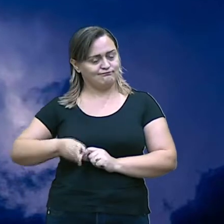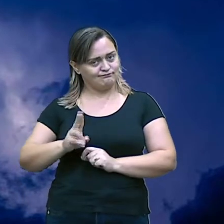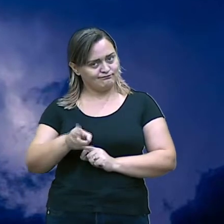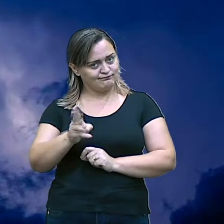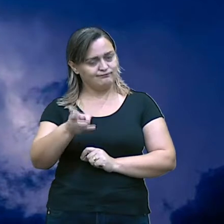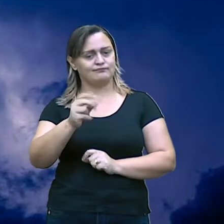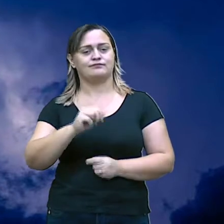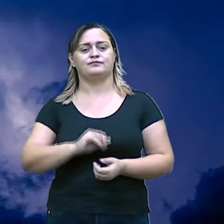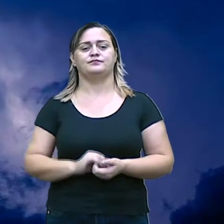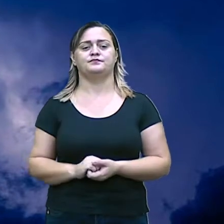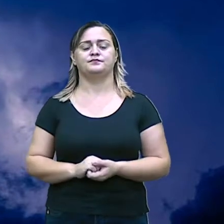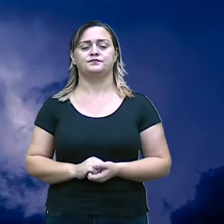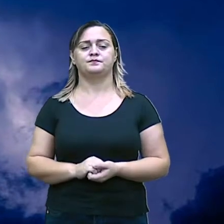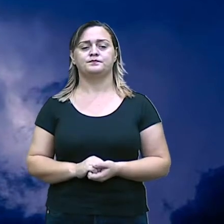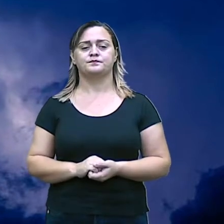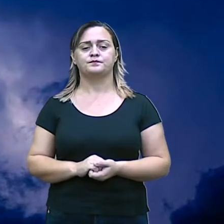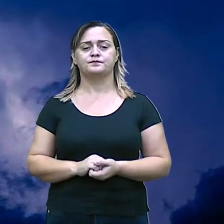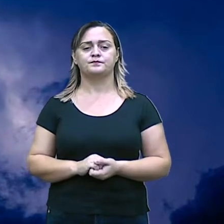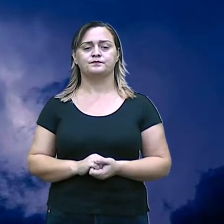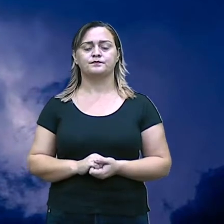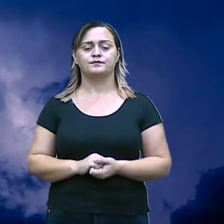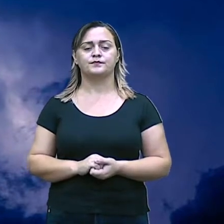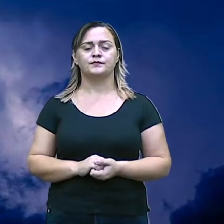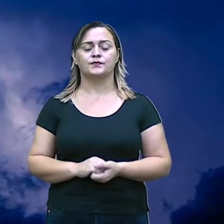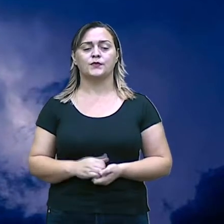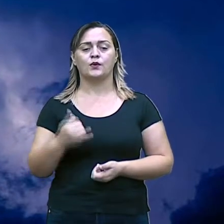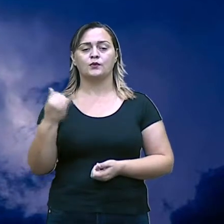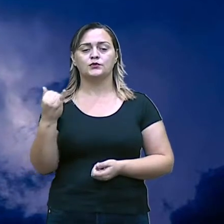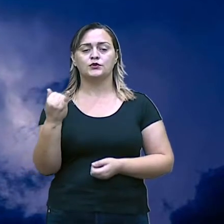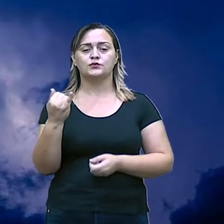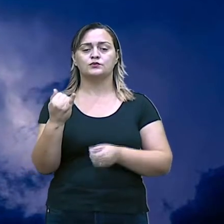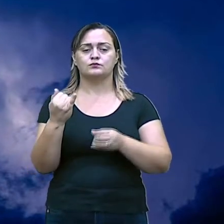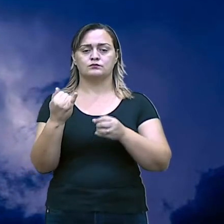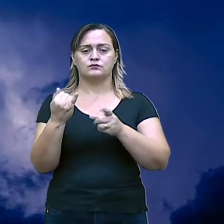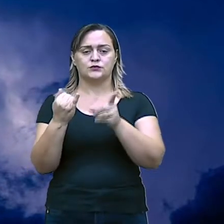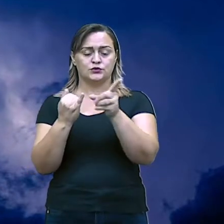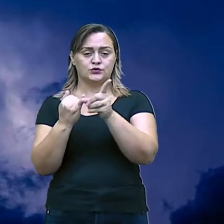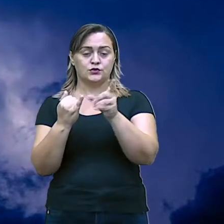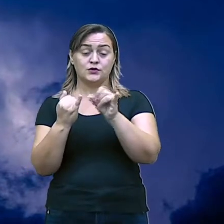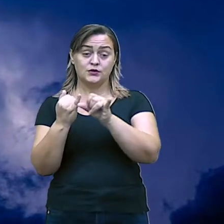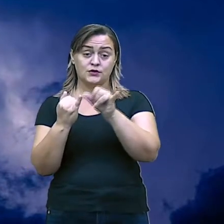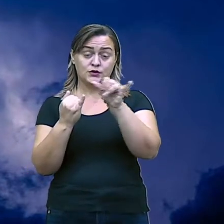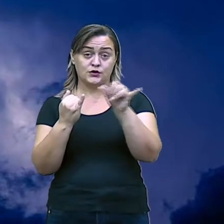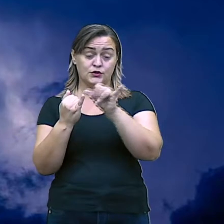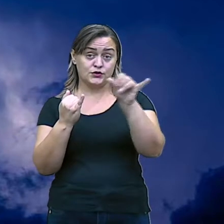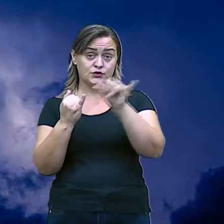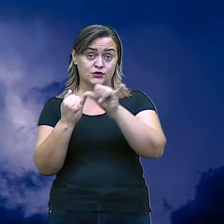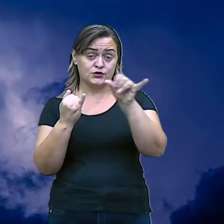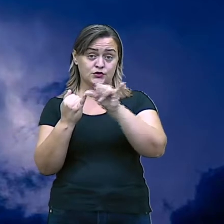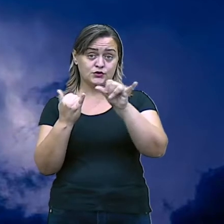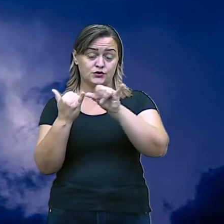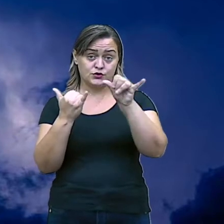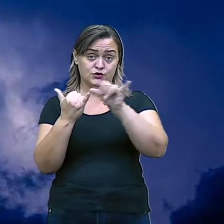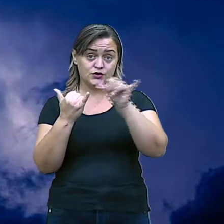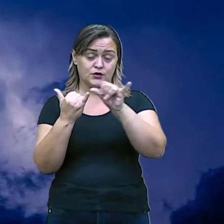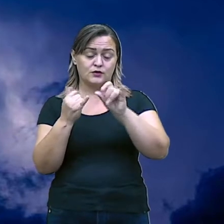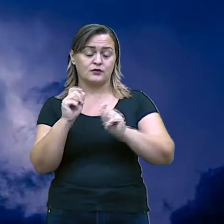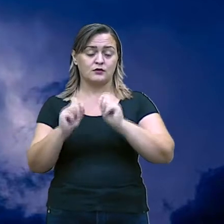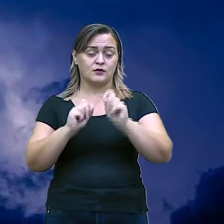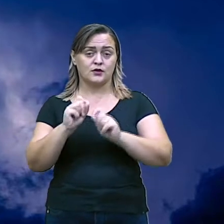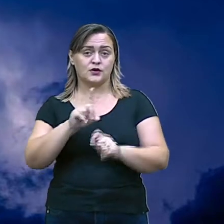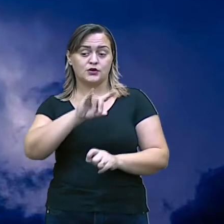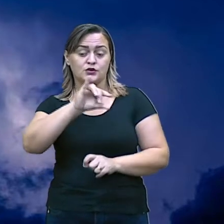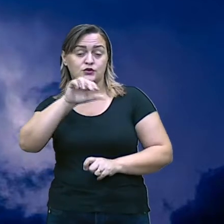análise sintática. Objeto indireto, em dias melhores, não mesmo? Dias melhores. Em dias